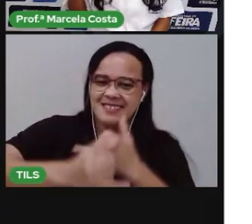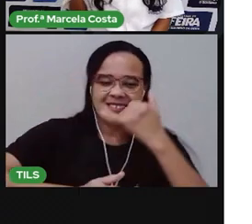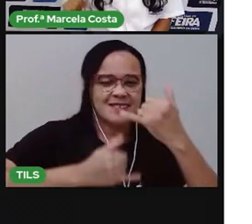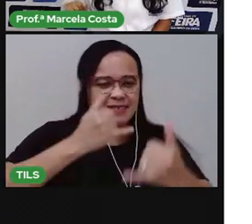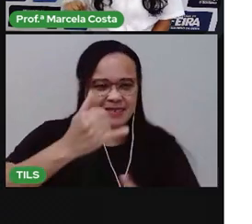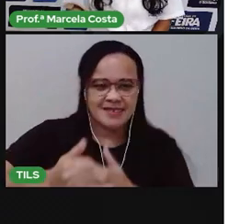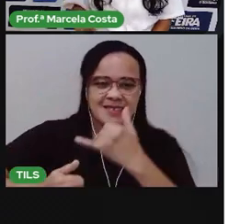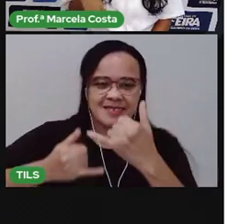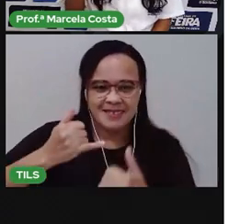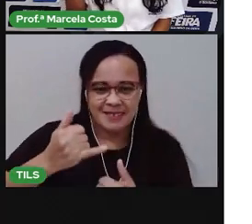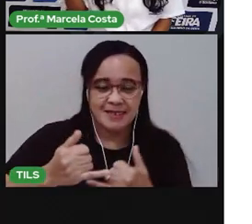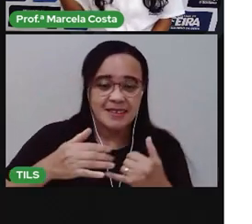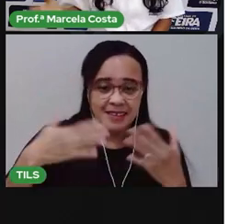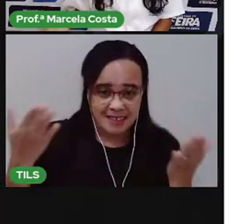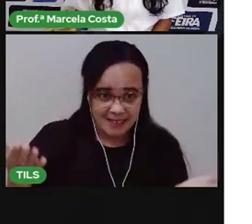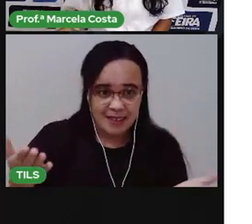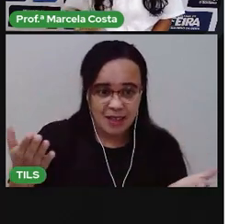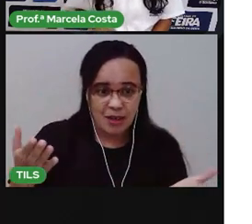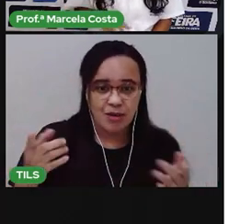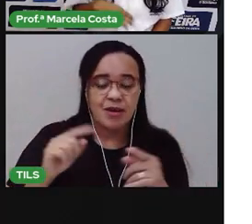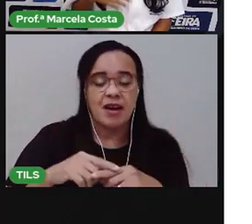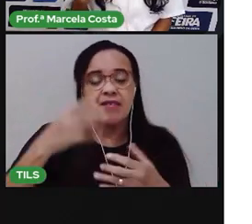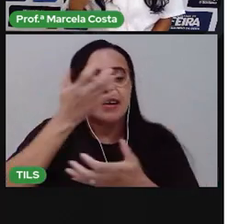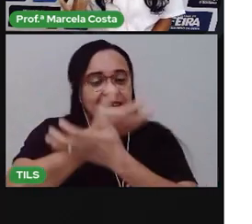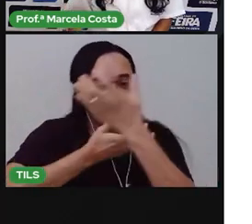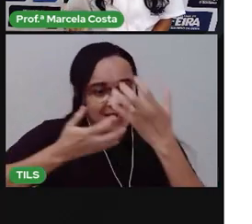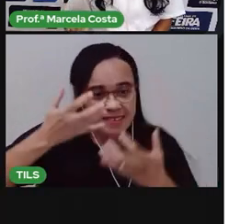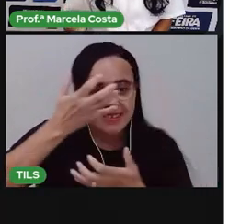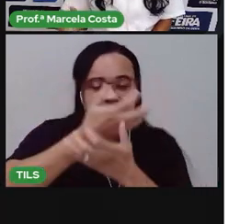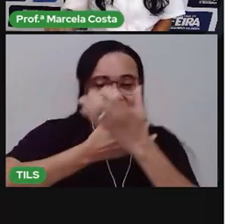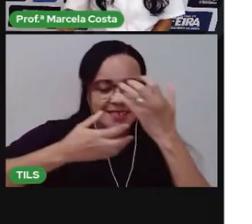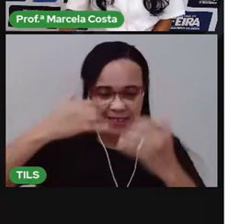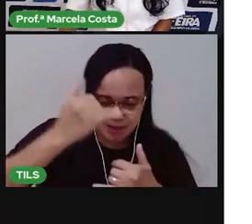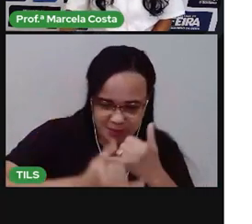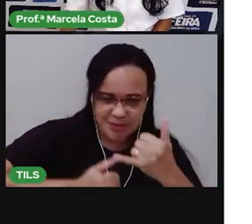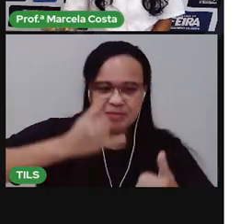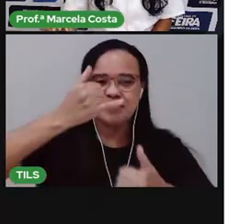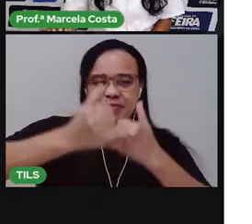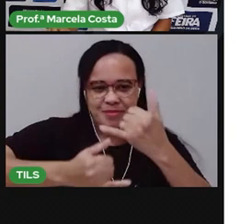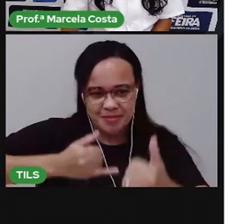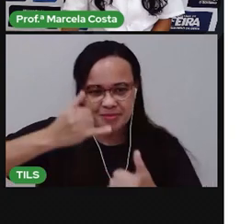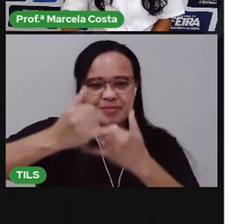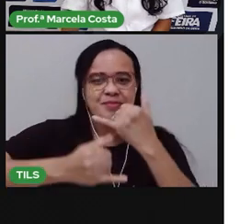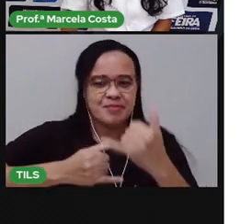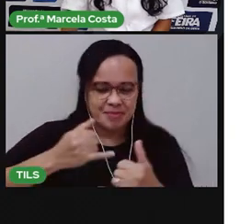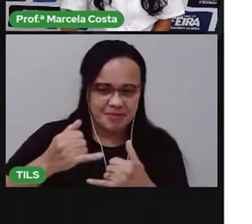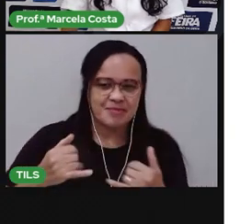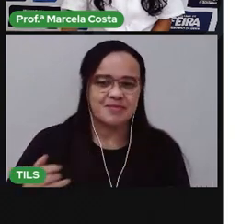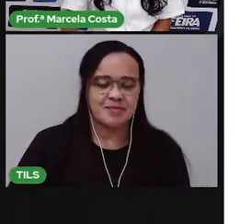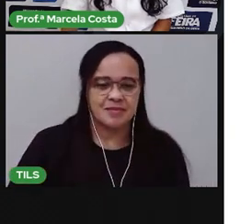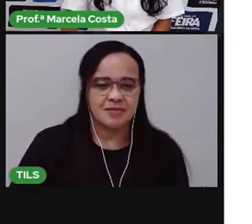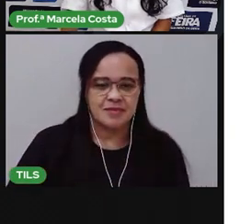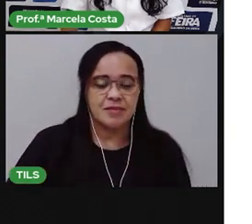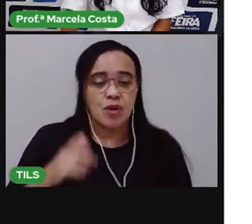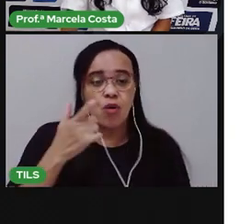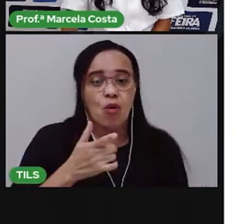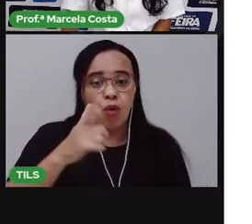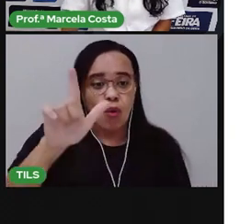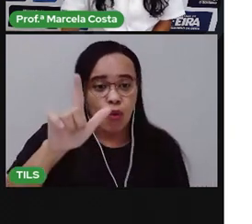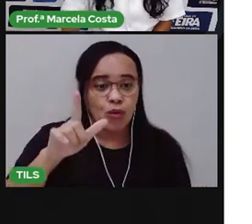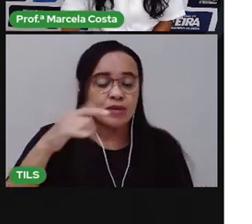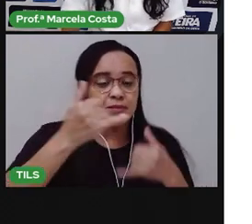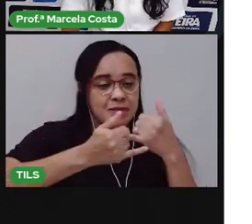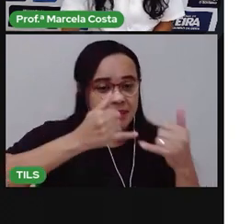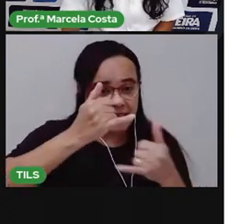Lincinho na mão. E aí vai cantando, vai brincando. Tem um jogo também,